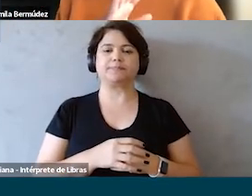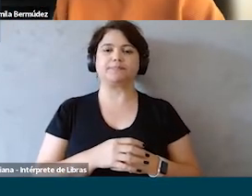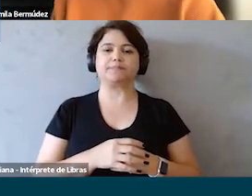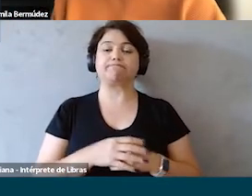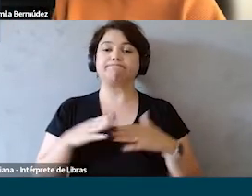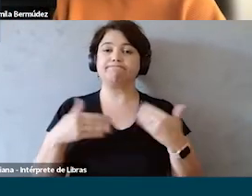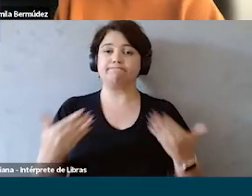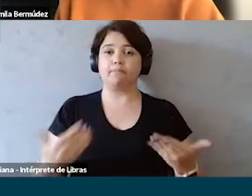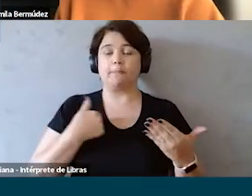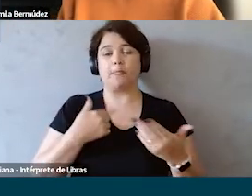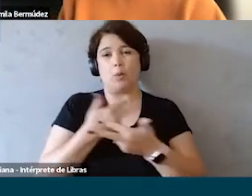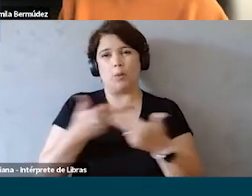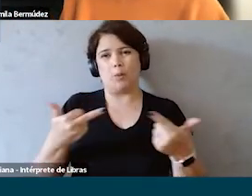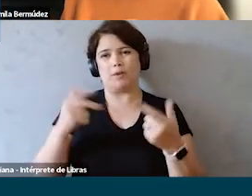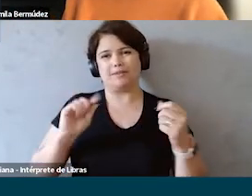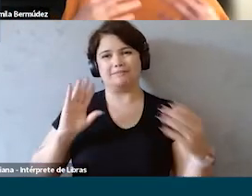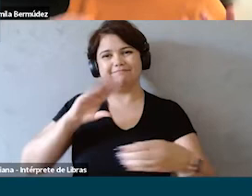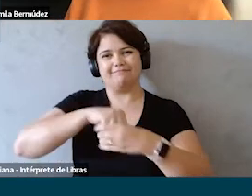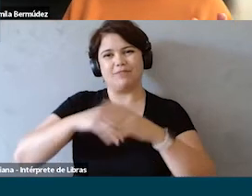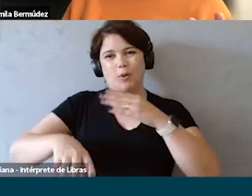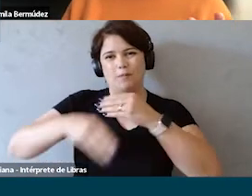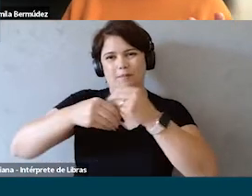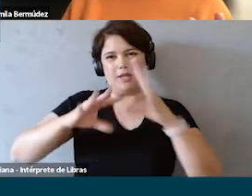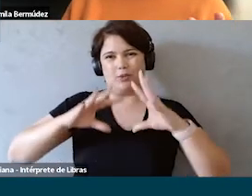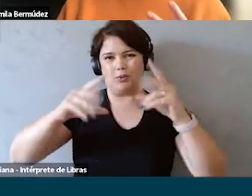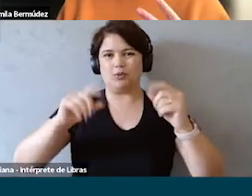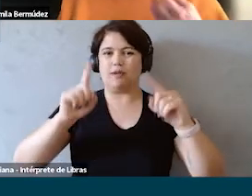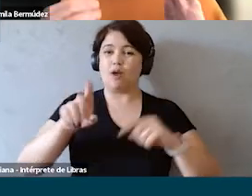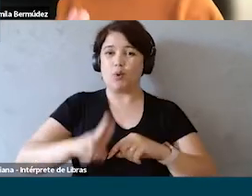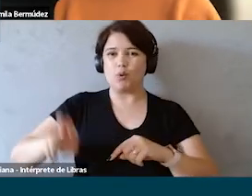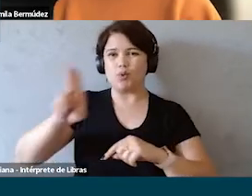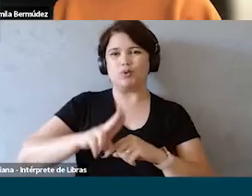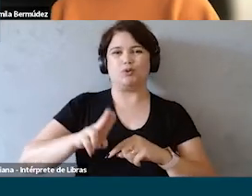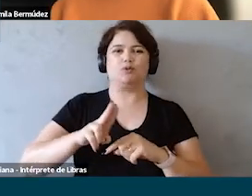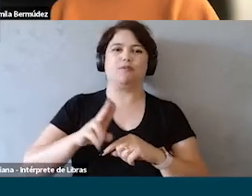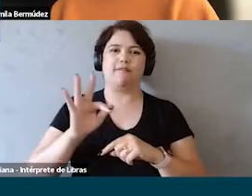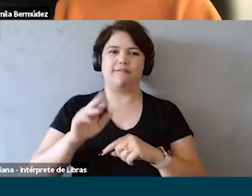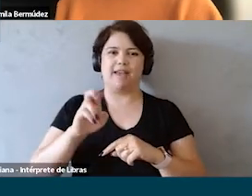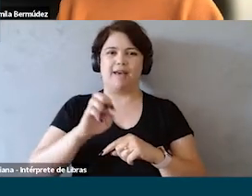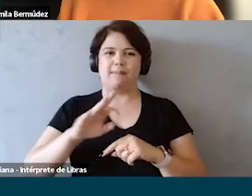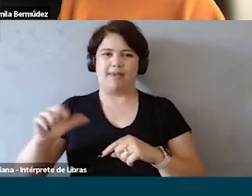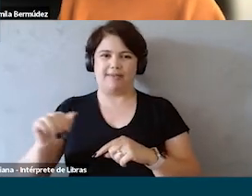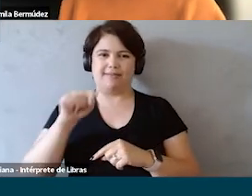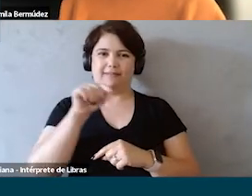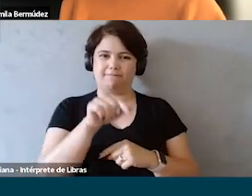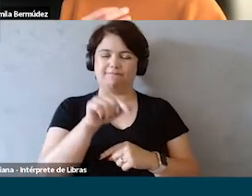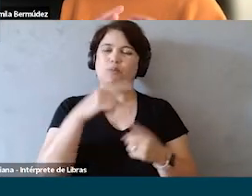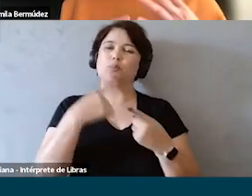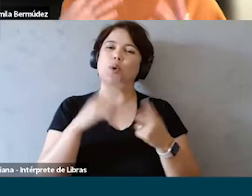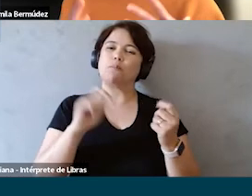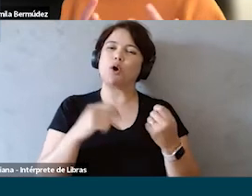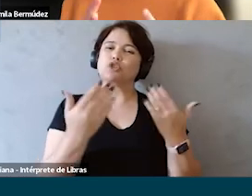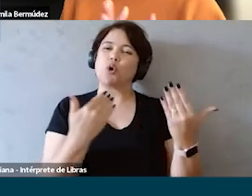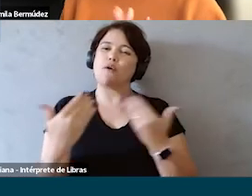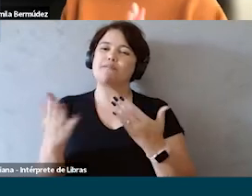Perdão. E um aspecto que é complementar a tudo isso é o uso da ferramenta mural. Que ele permitiu